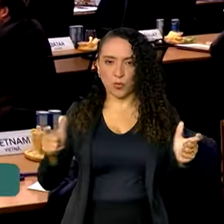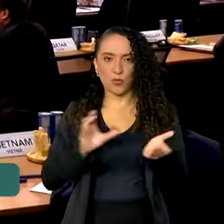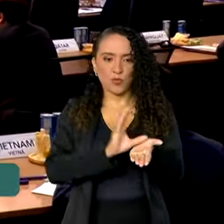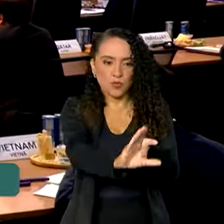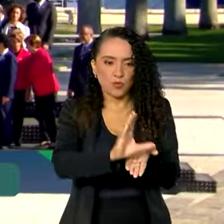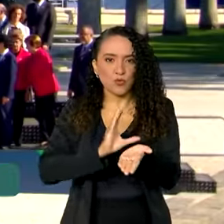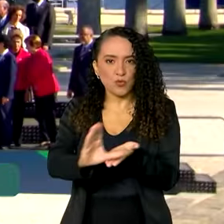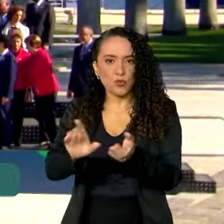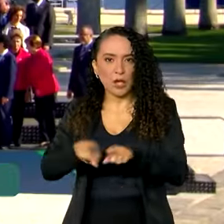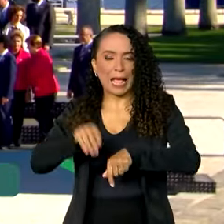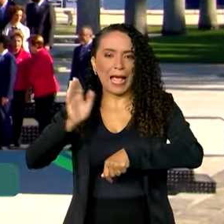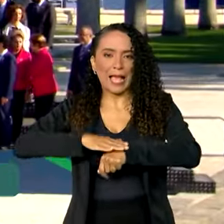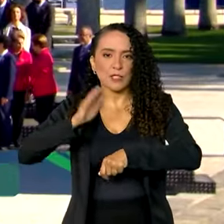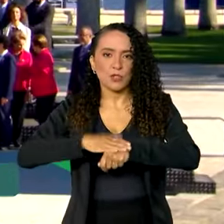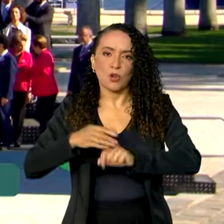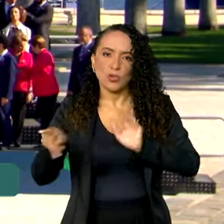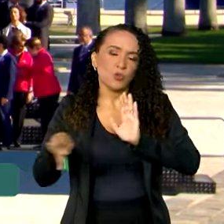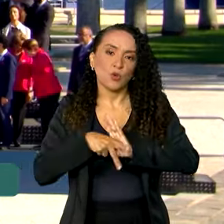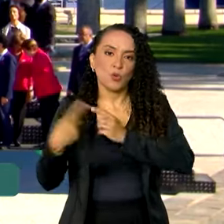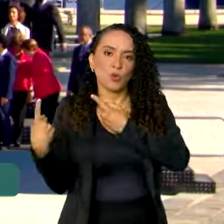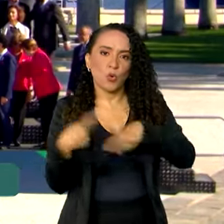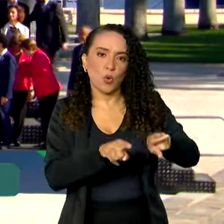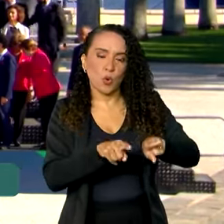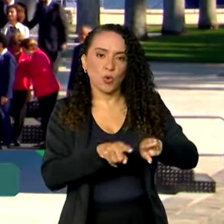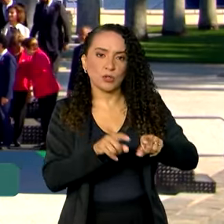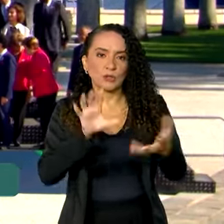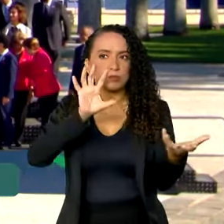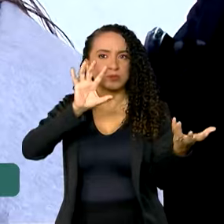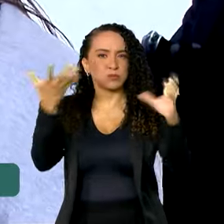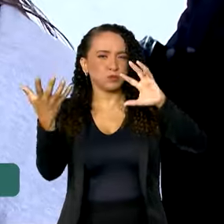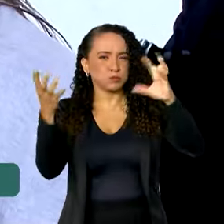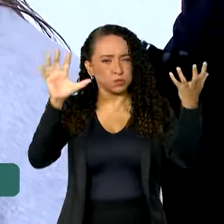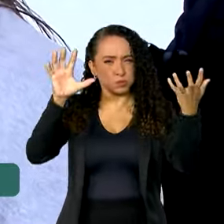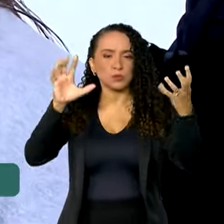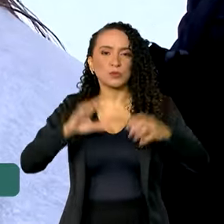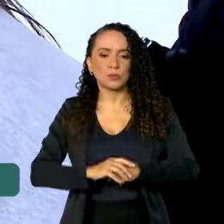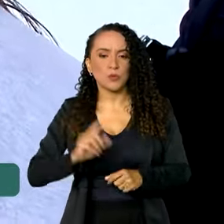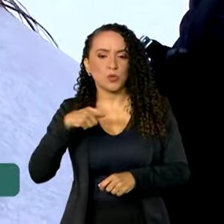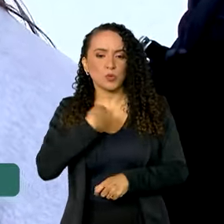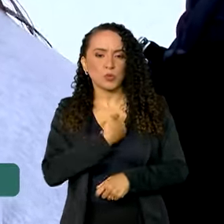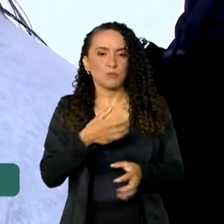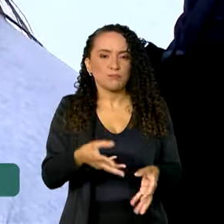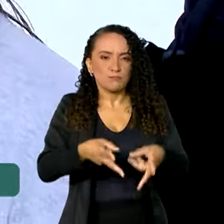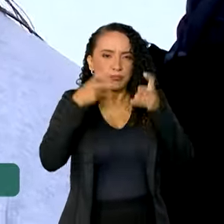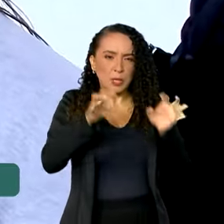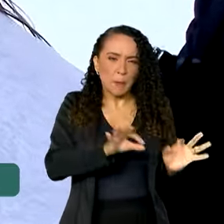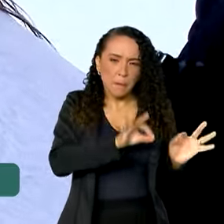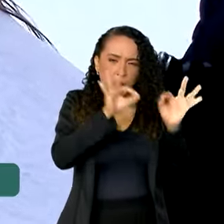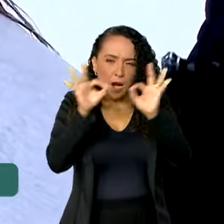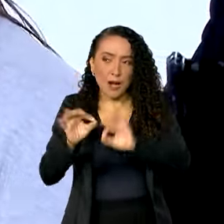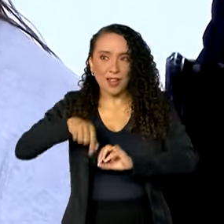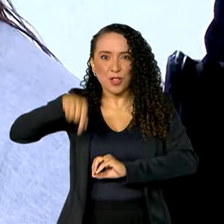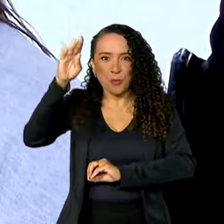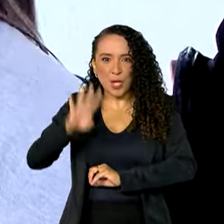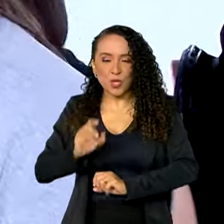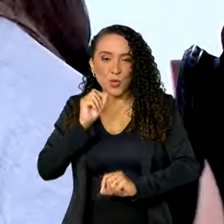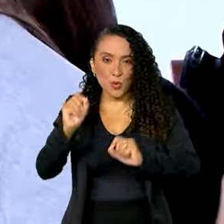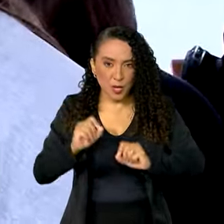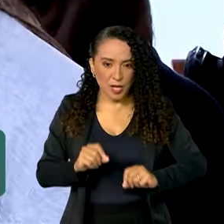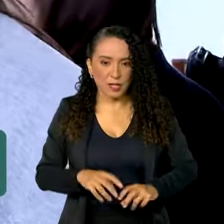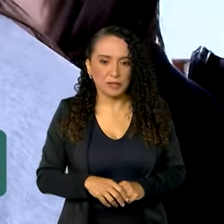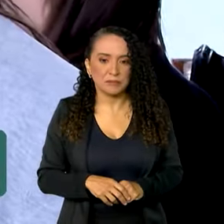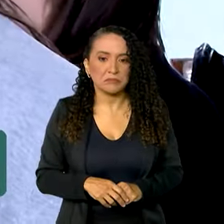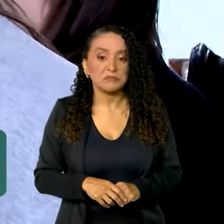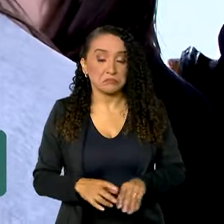investimentos em ações para combate às mudanças climáticas. O que nós vimos agora vindo lá do Brasil é que os